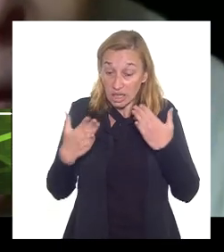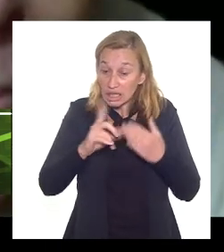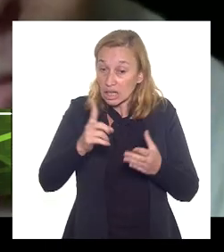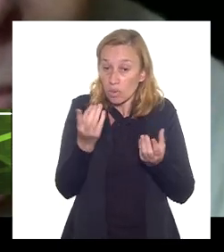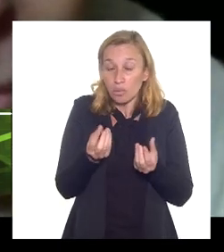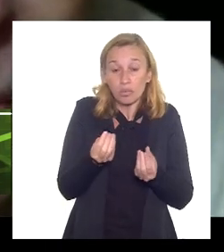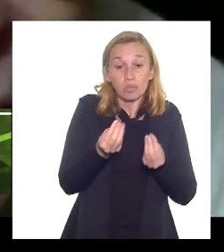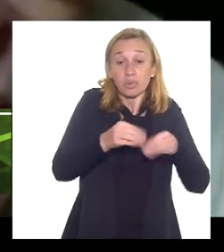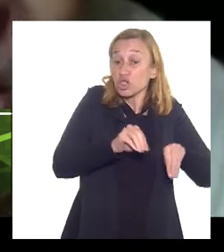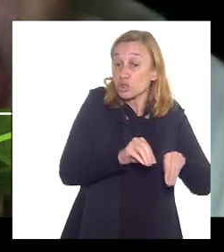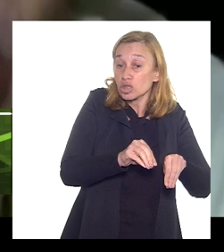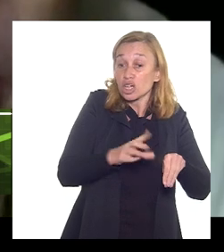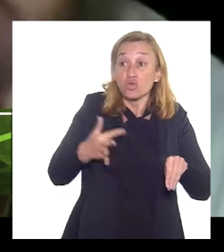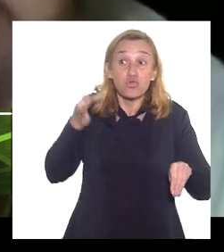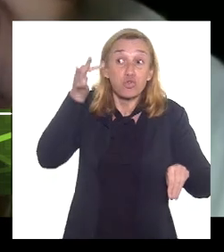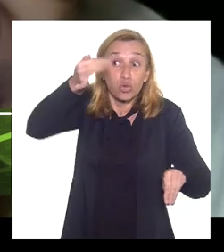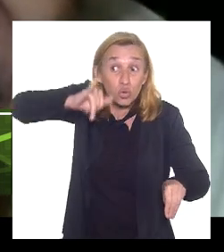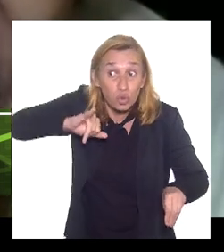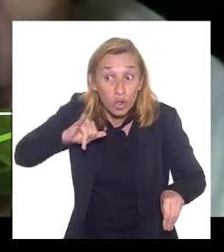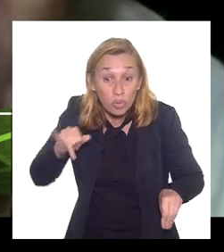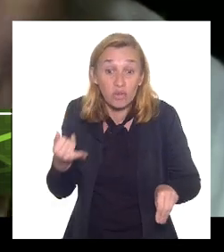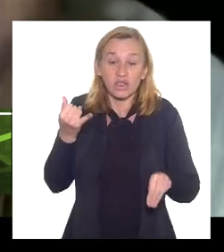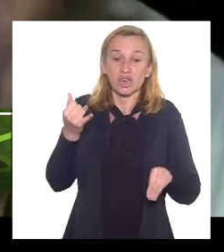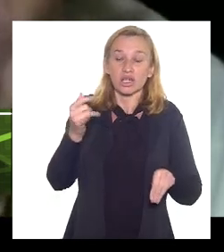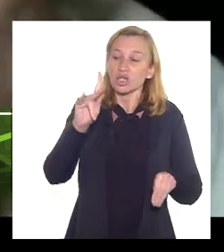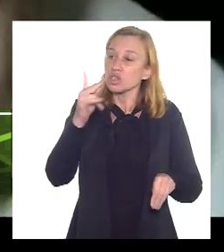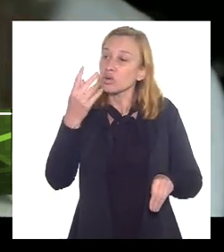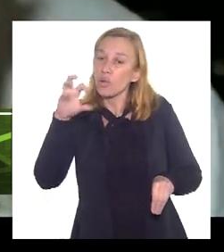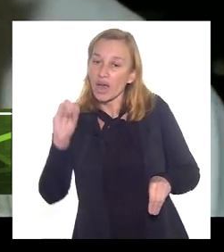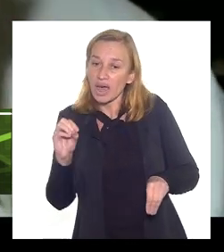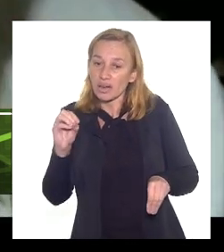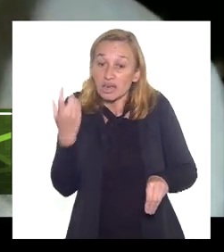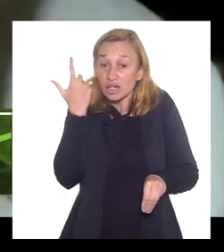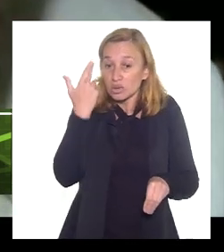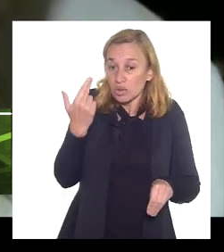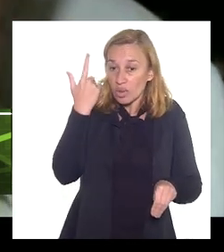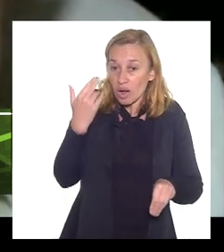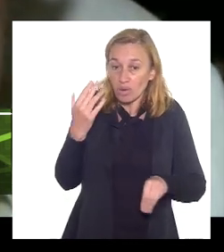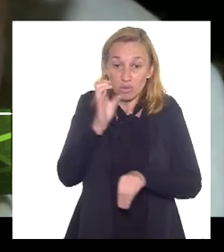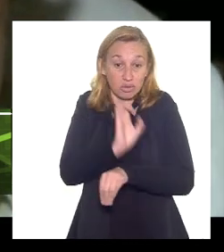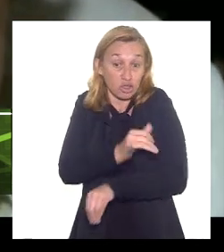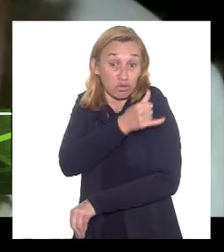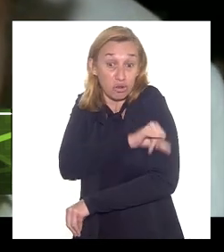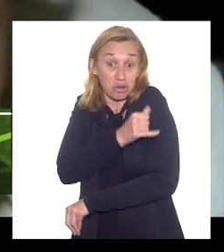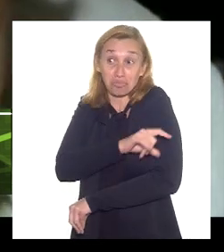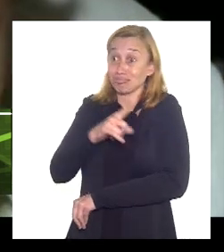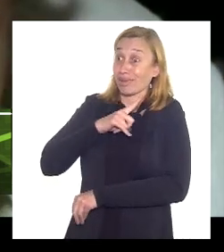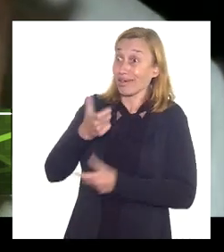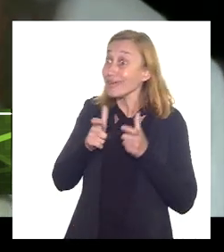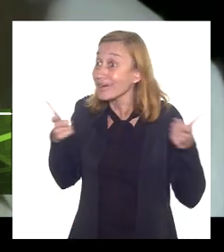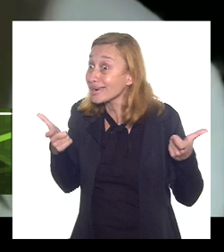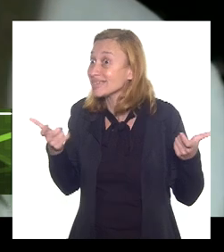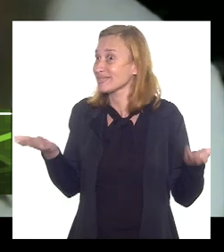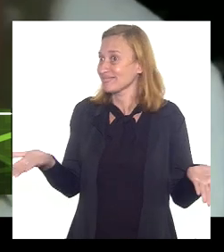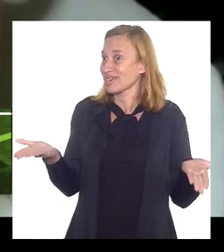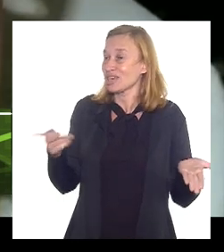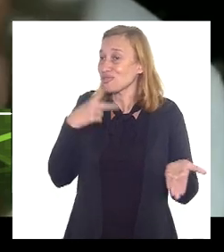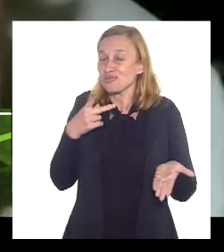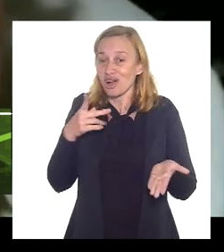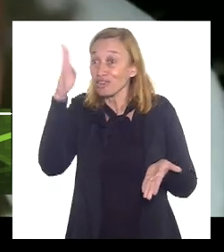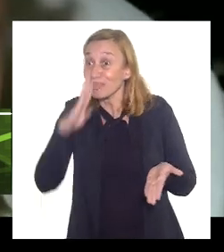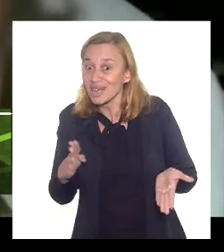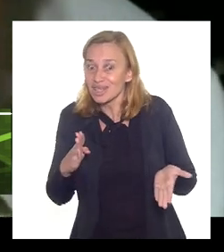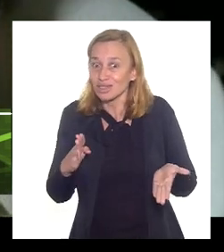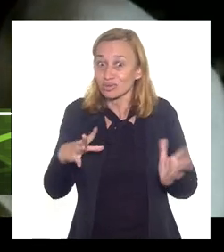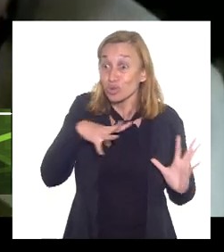aproveitamento futuro de uma reserva natural que o estado do Rio praticamente tem monopólio não digo nem no Brasil digo